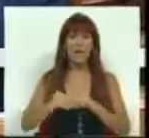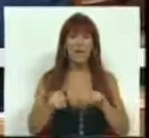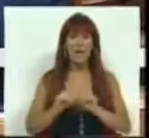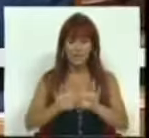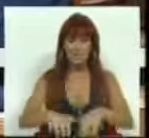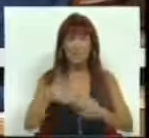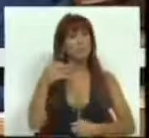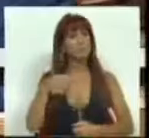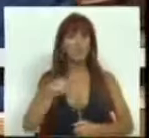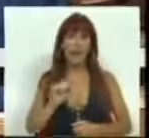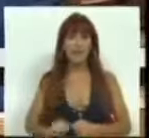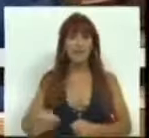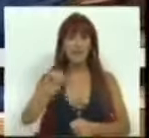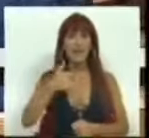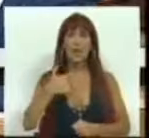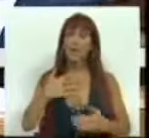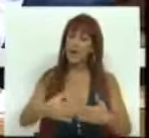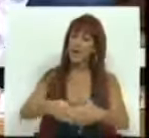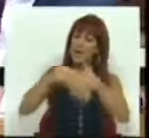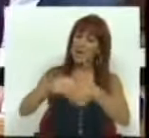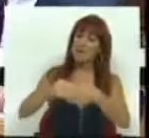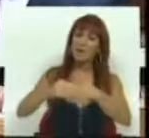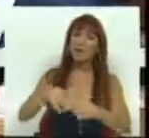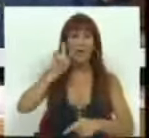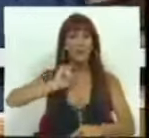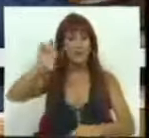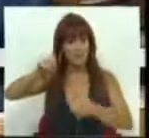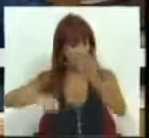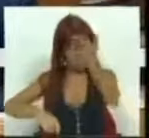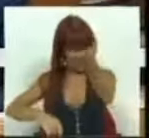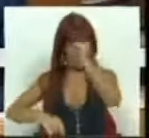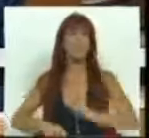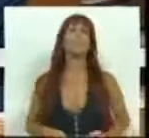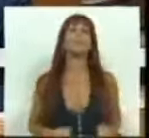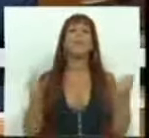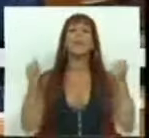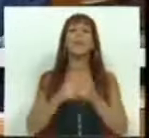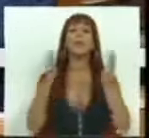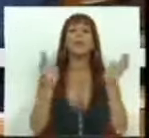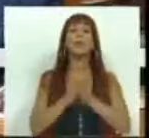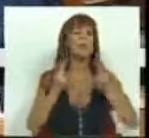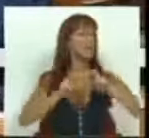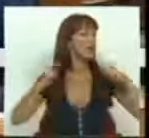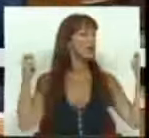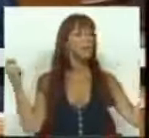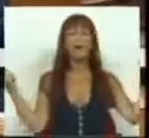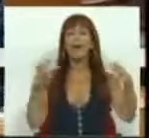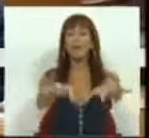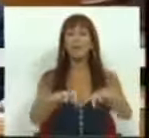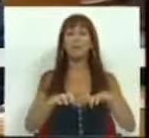Socialista, queria cumprimentar a Presidência e todas as bancadas